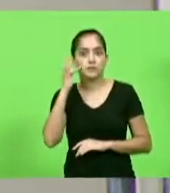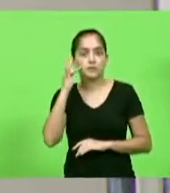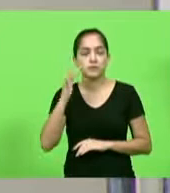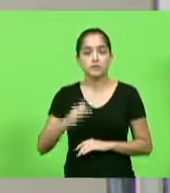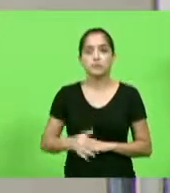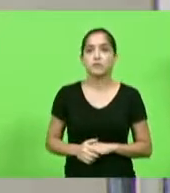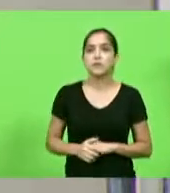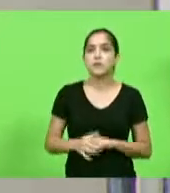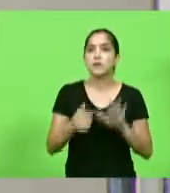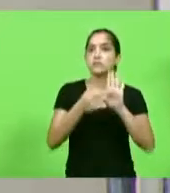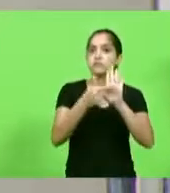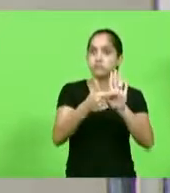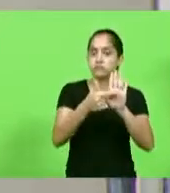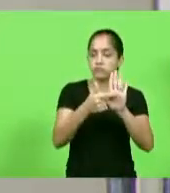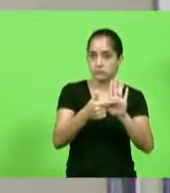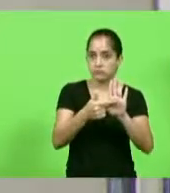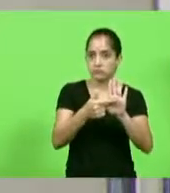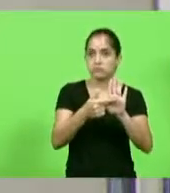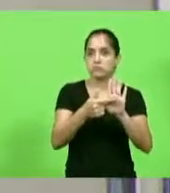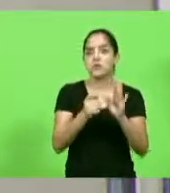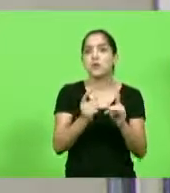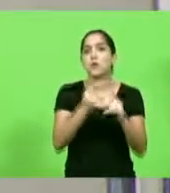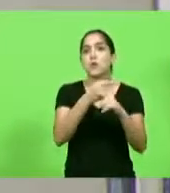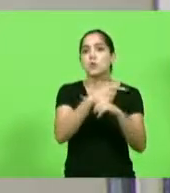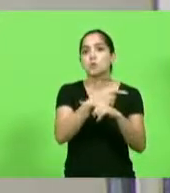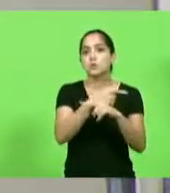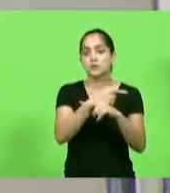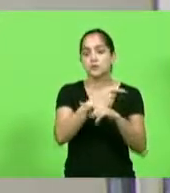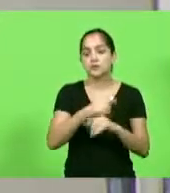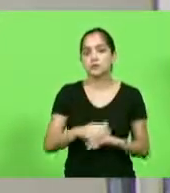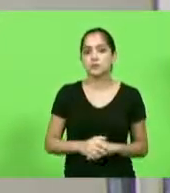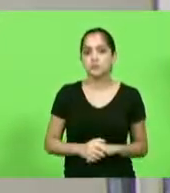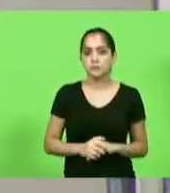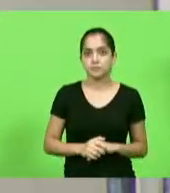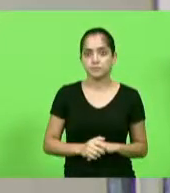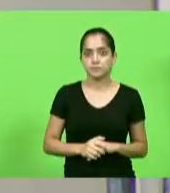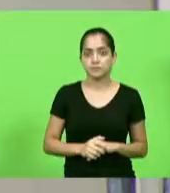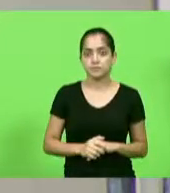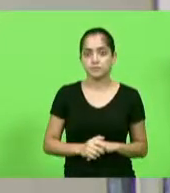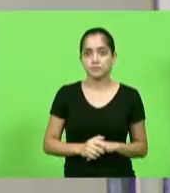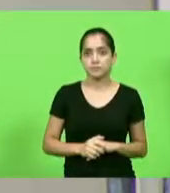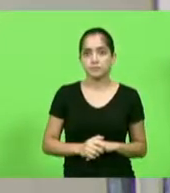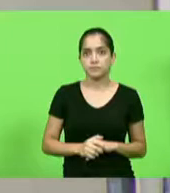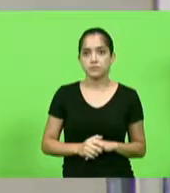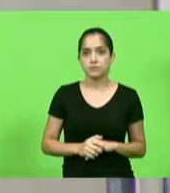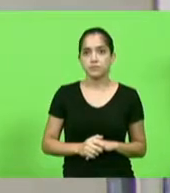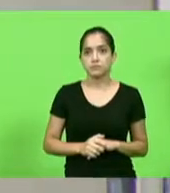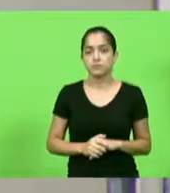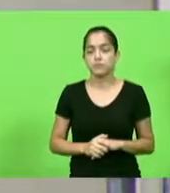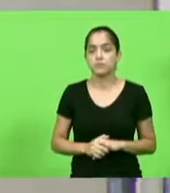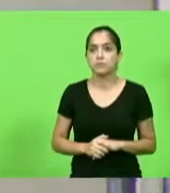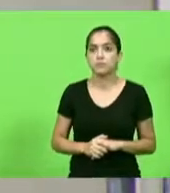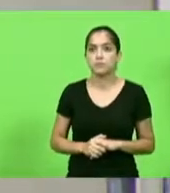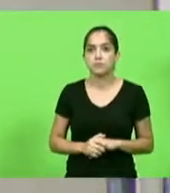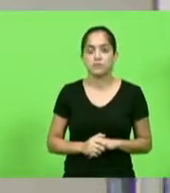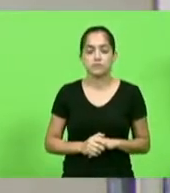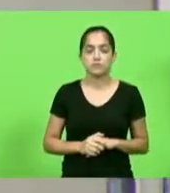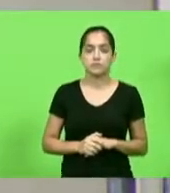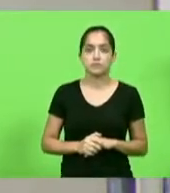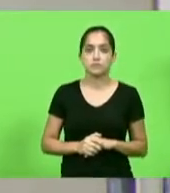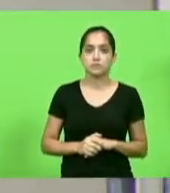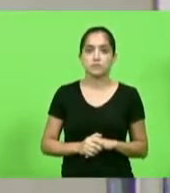Finanças e Tributação apresentou o parecer contrário à seguinte matéria e que a mesma